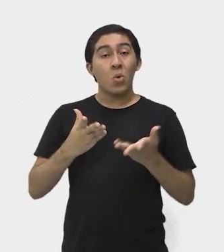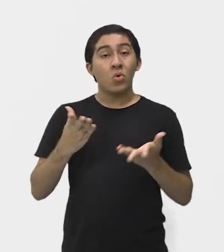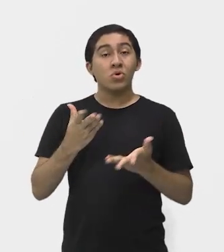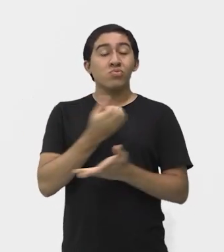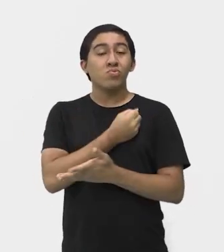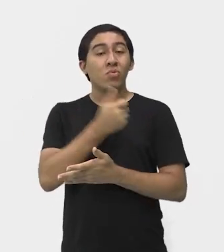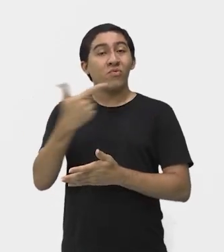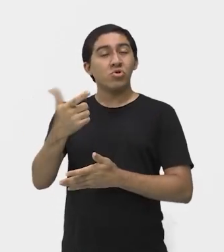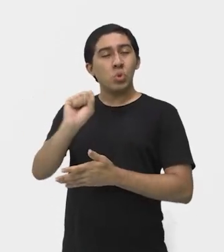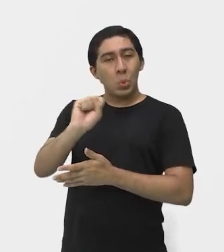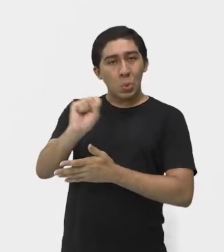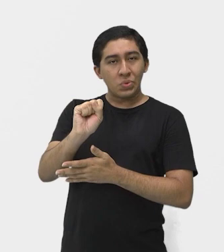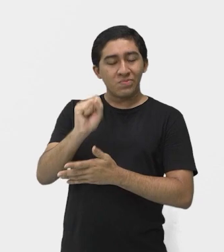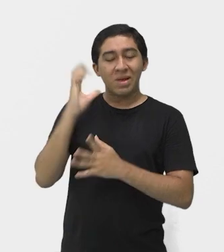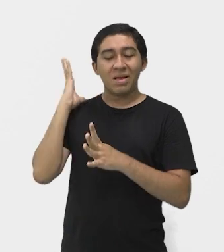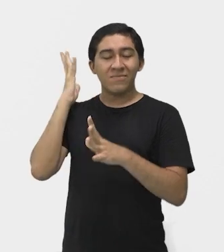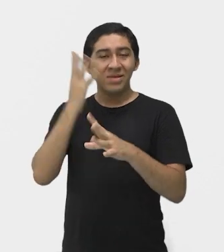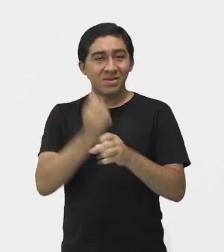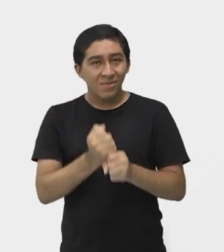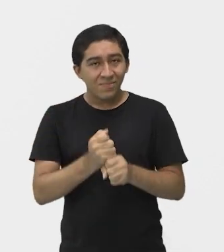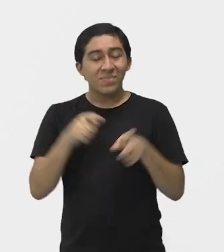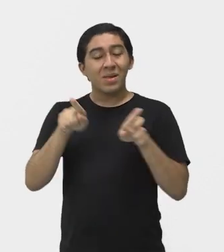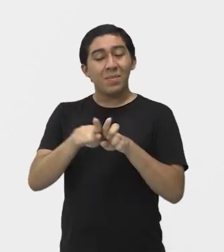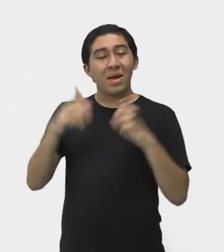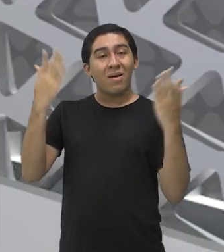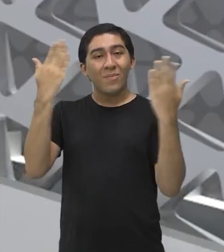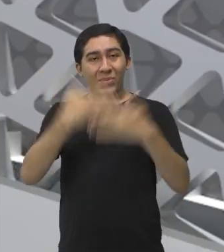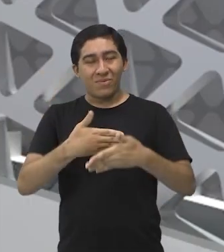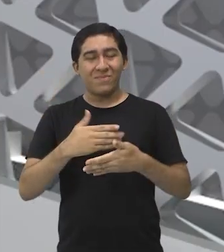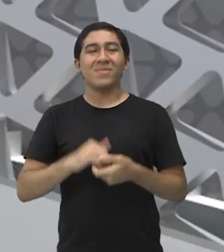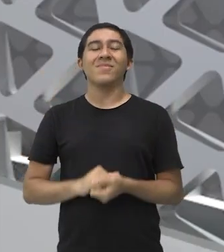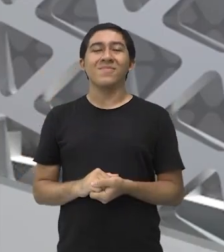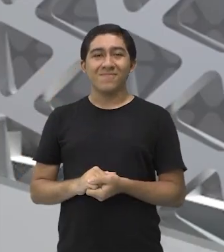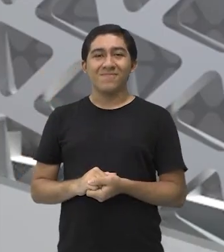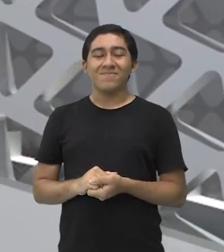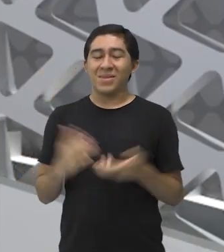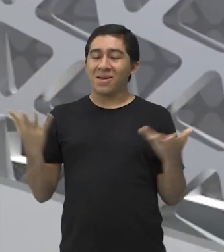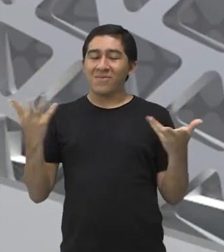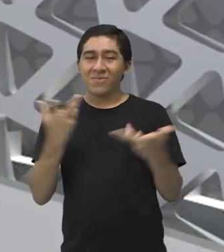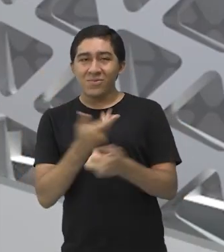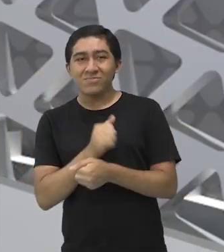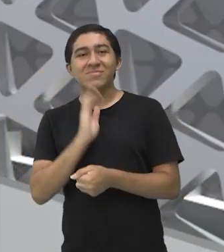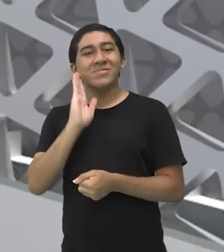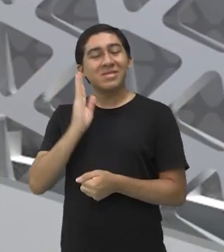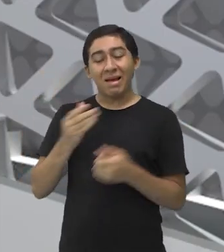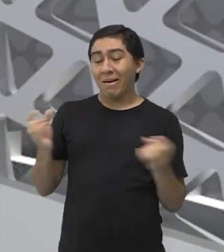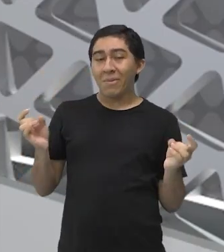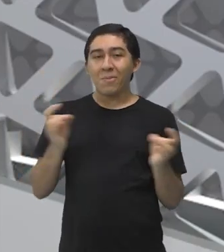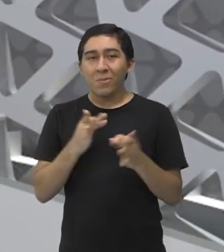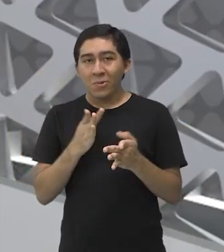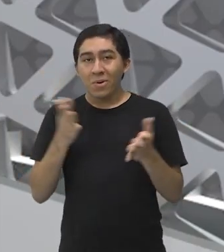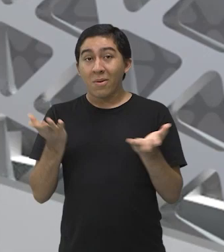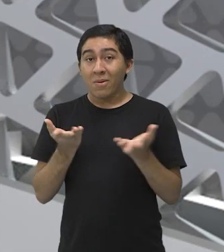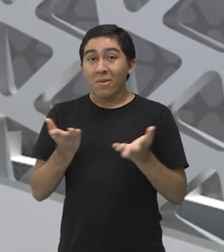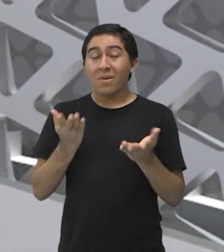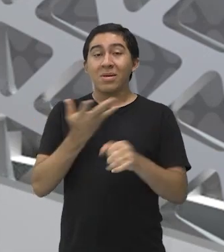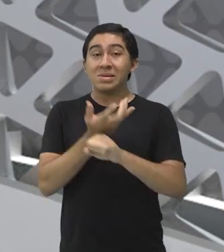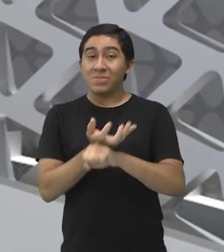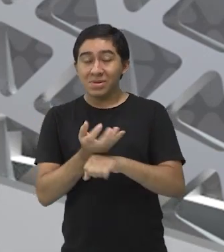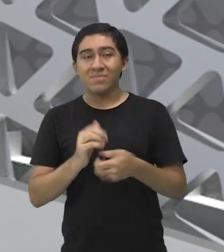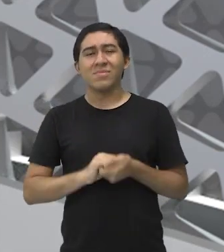a aula 28, a revisão e a avaliação, olha só que maravilha, chegamos ao fim de mais uma etapa e vamos aí,